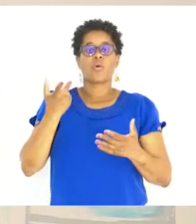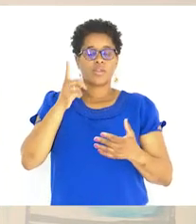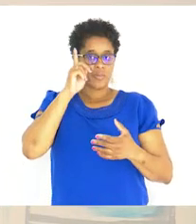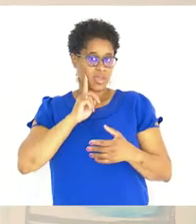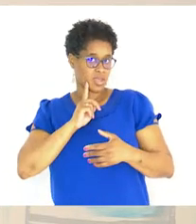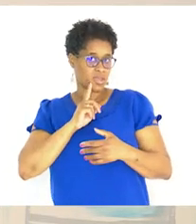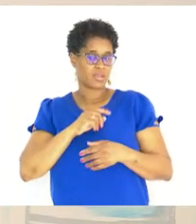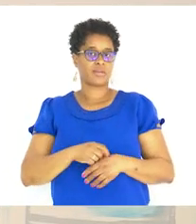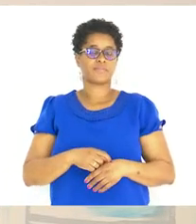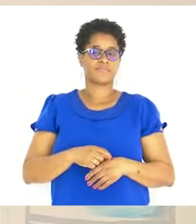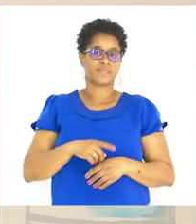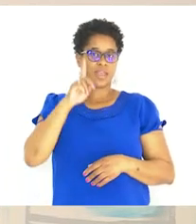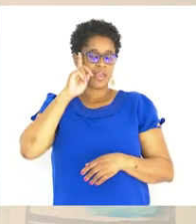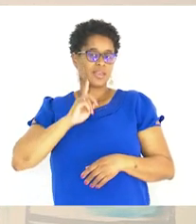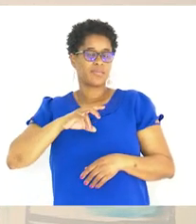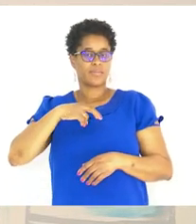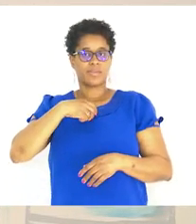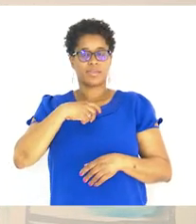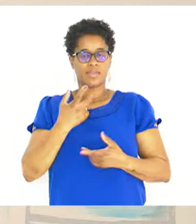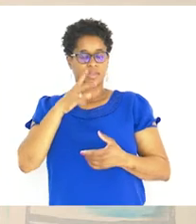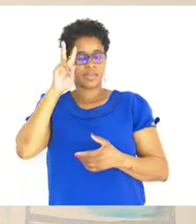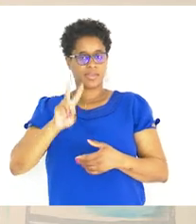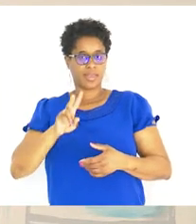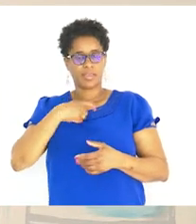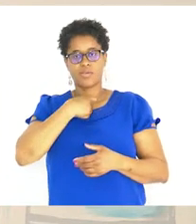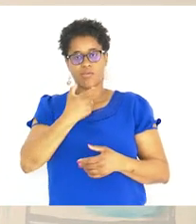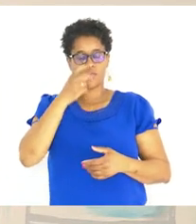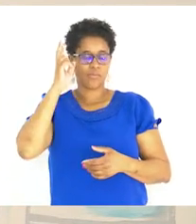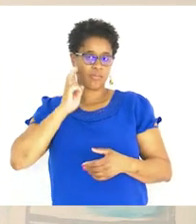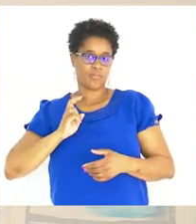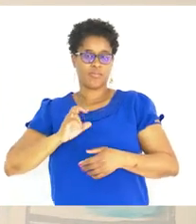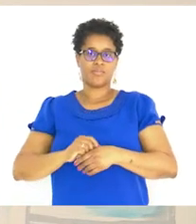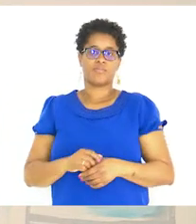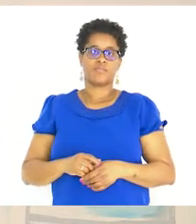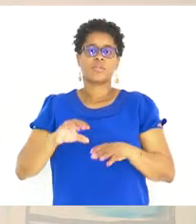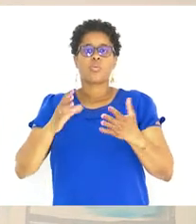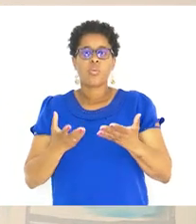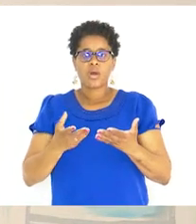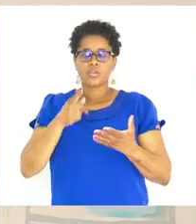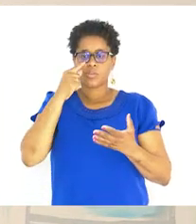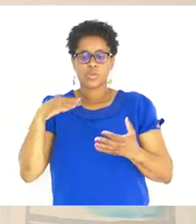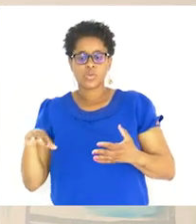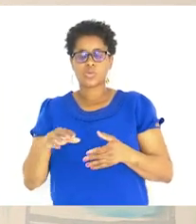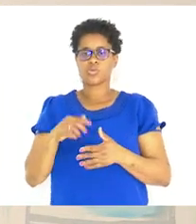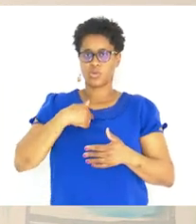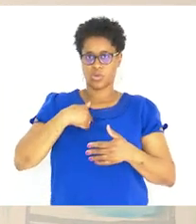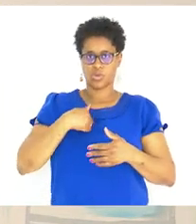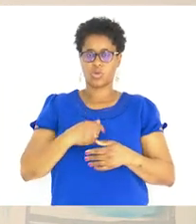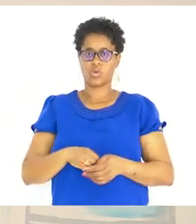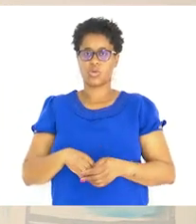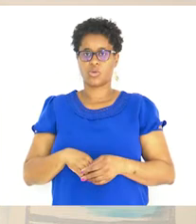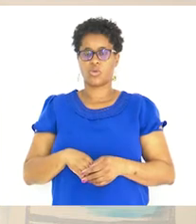uma menina Bisneta Dos meus Bisavós E quando se trata De um menino Eu sou